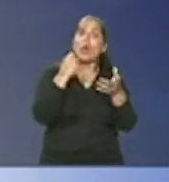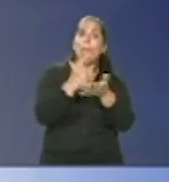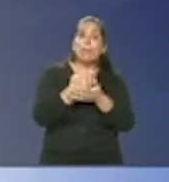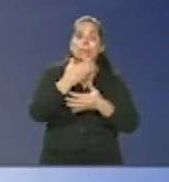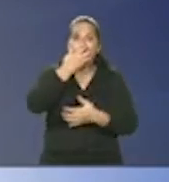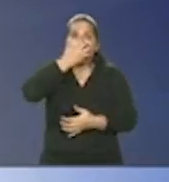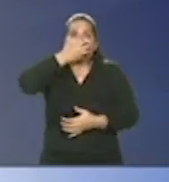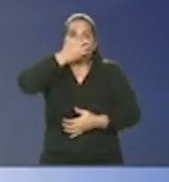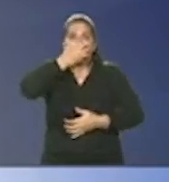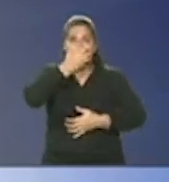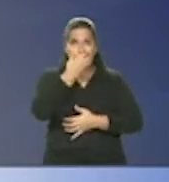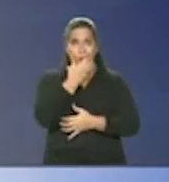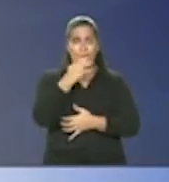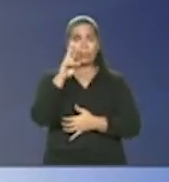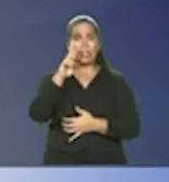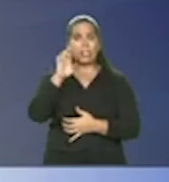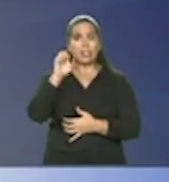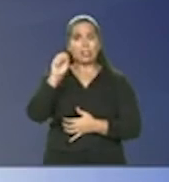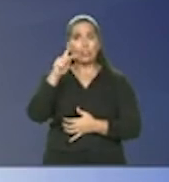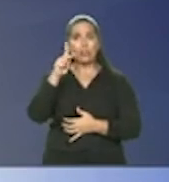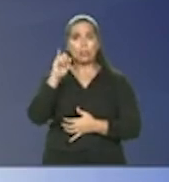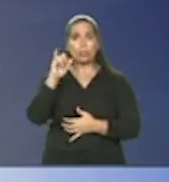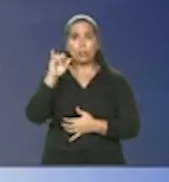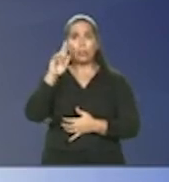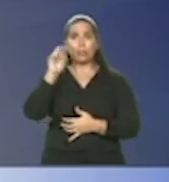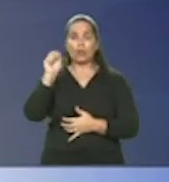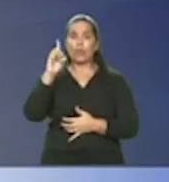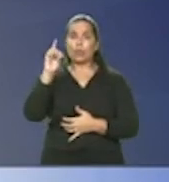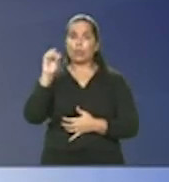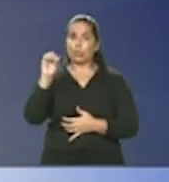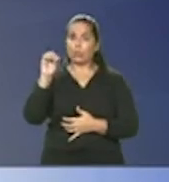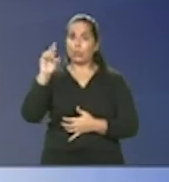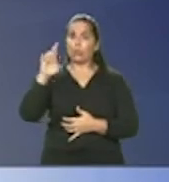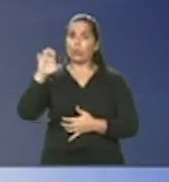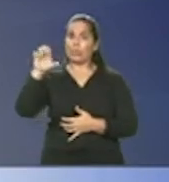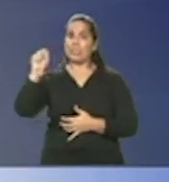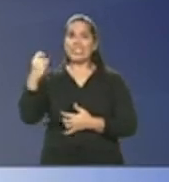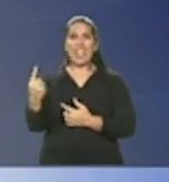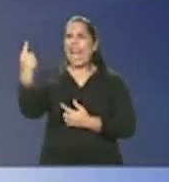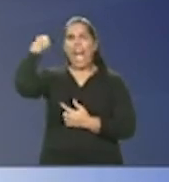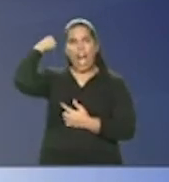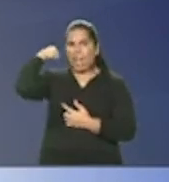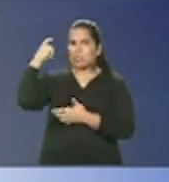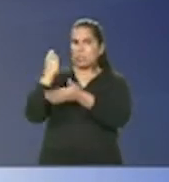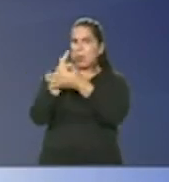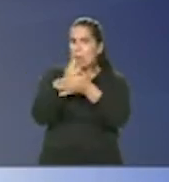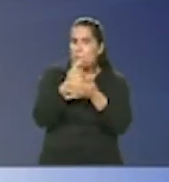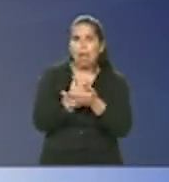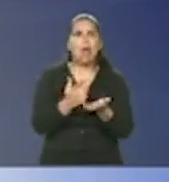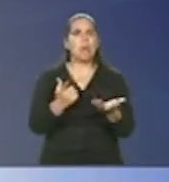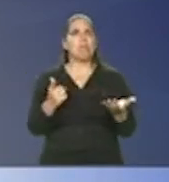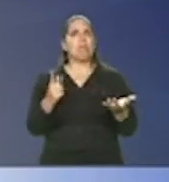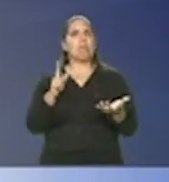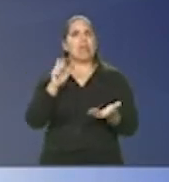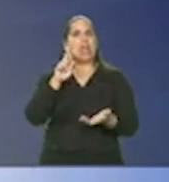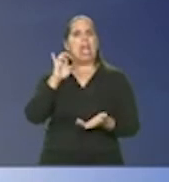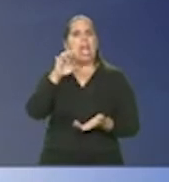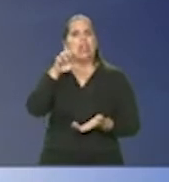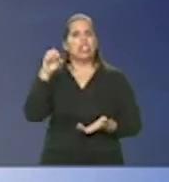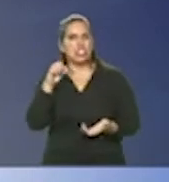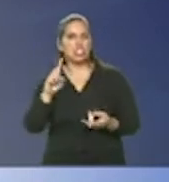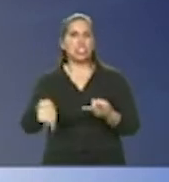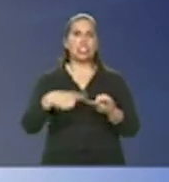806 respiradores isso lá atrás compramos raio-x digital ultrassonografia com